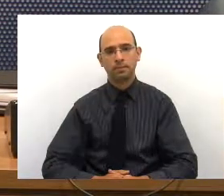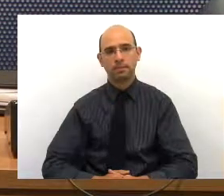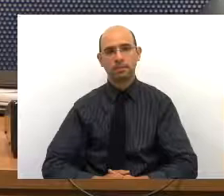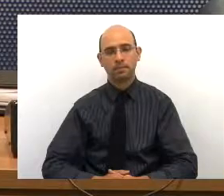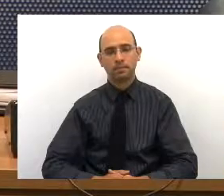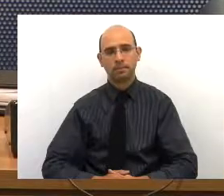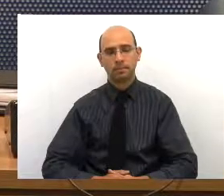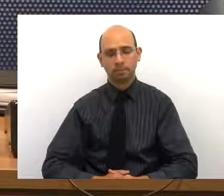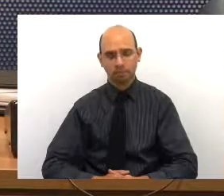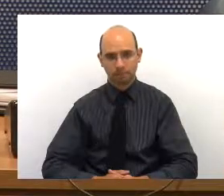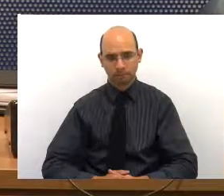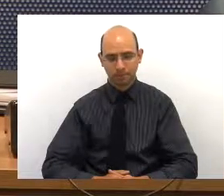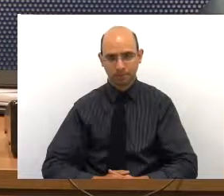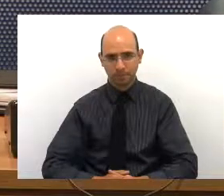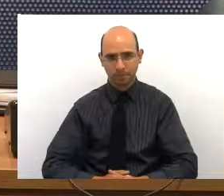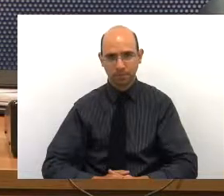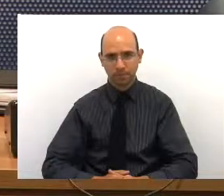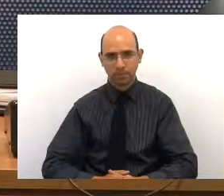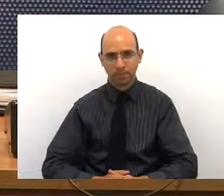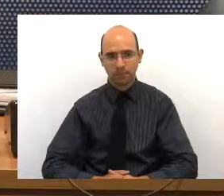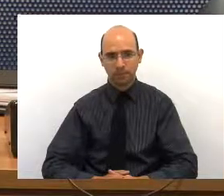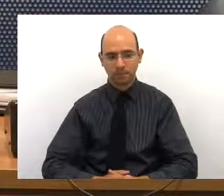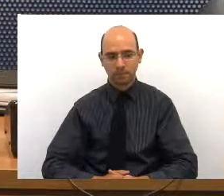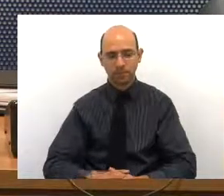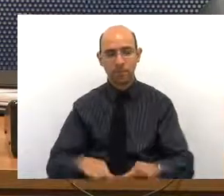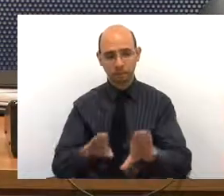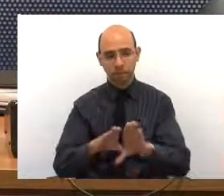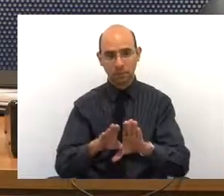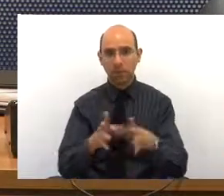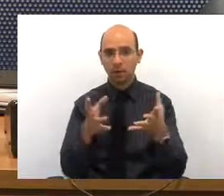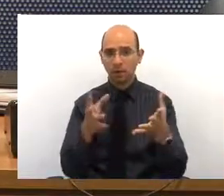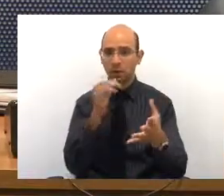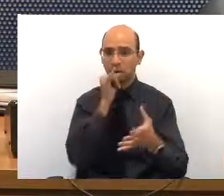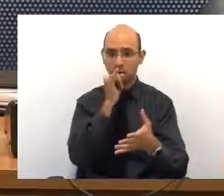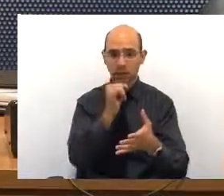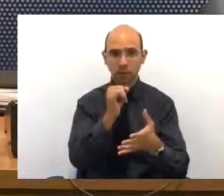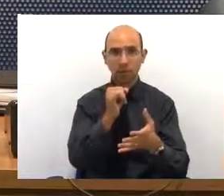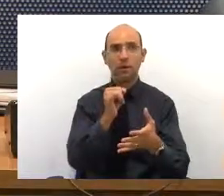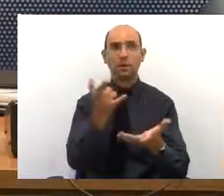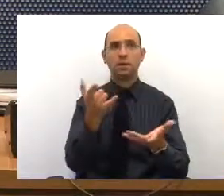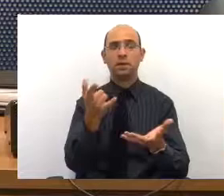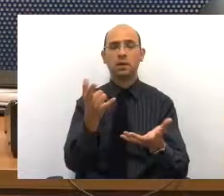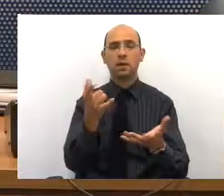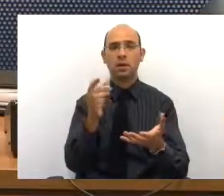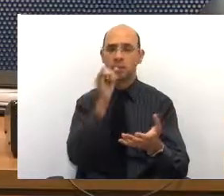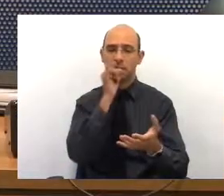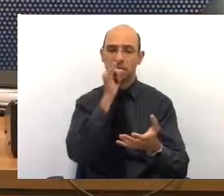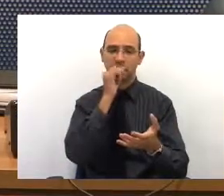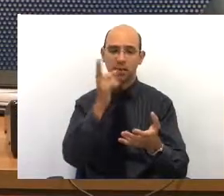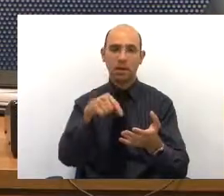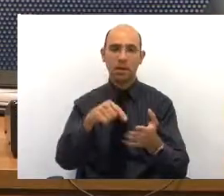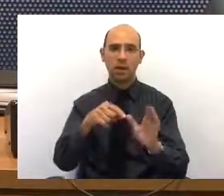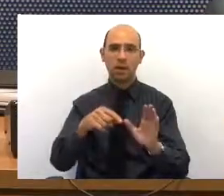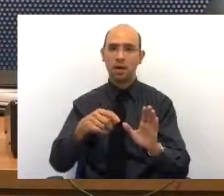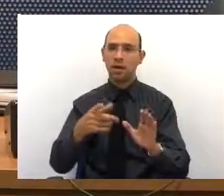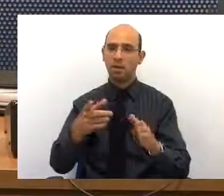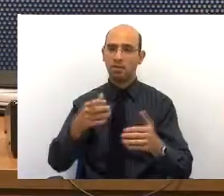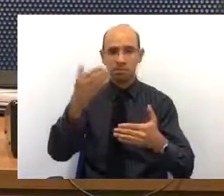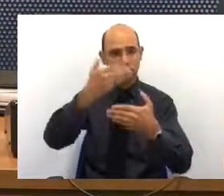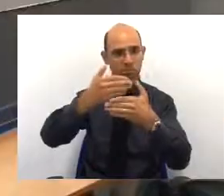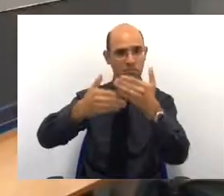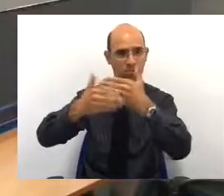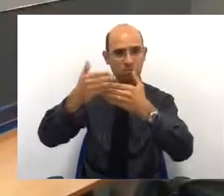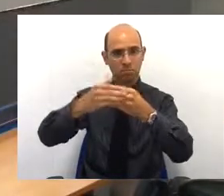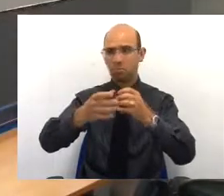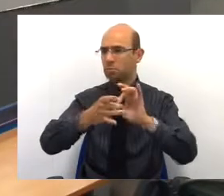Também, desde já, quero dizer que a apresentação fica disponível aqui para a Câmara